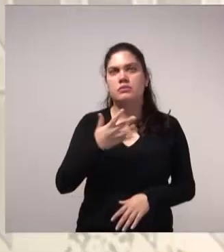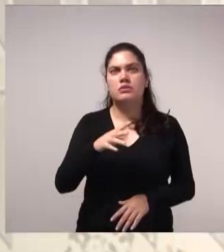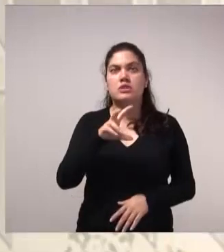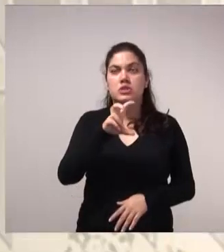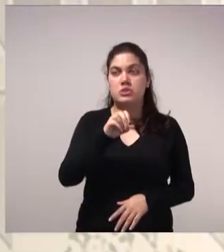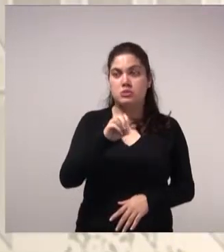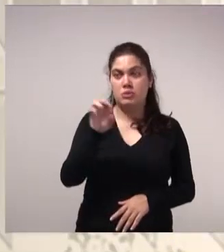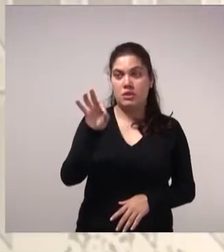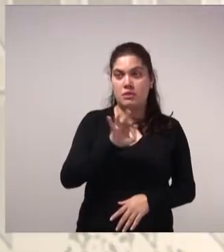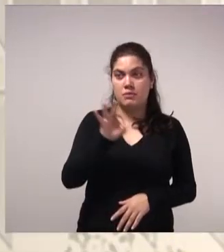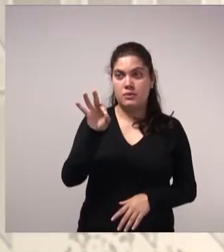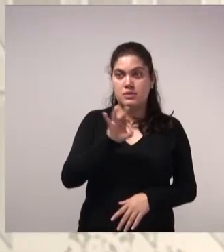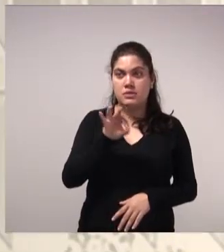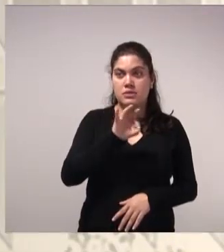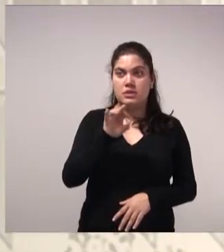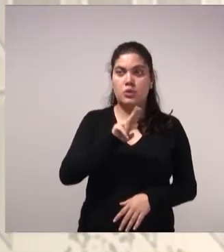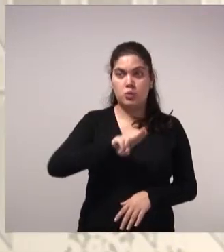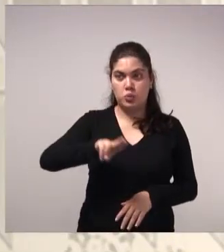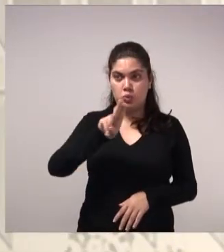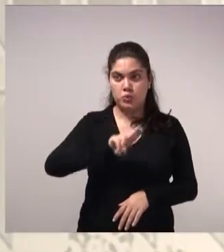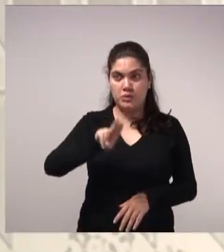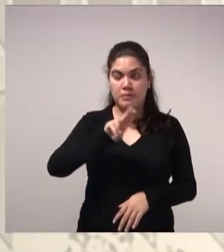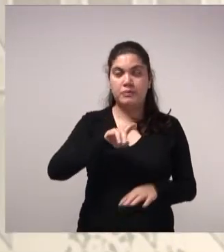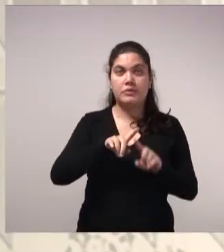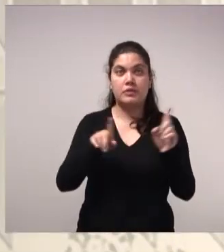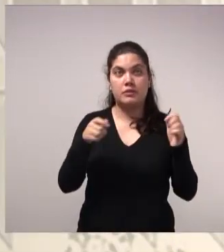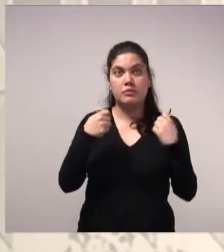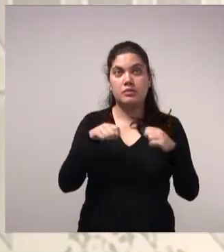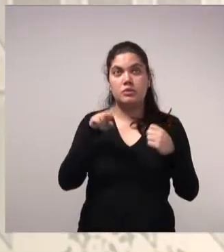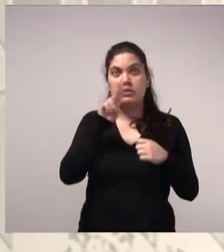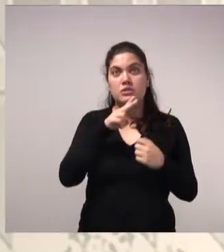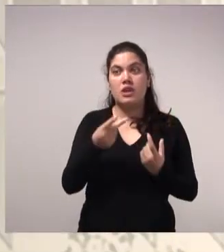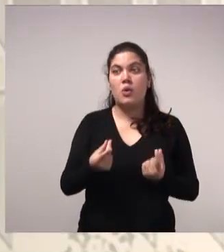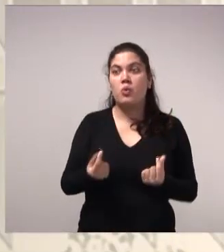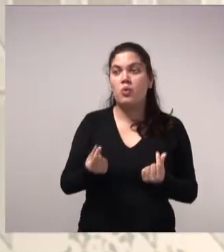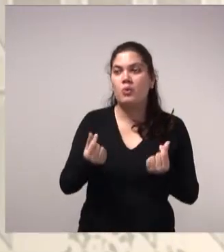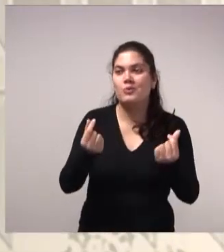% do seu consumo. Só que é necessário ver o custo disso.